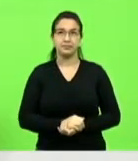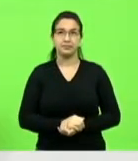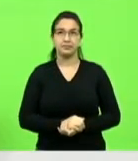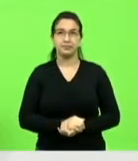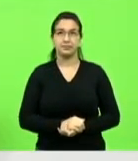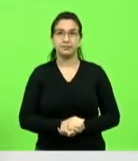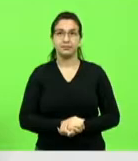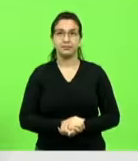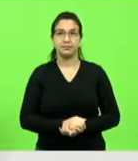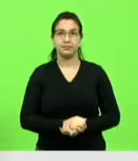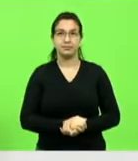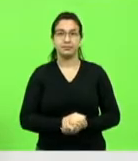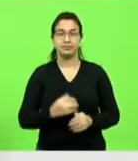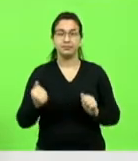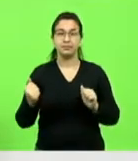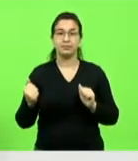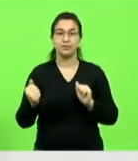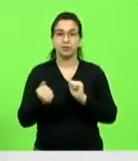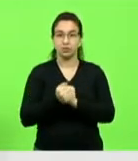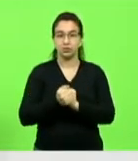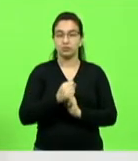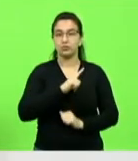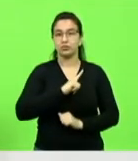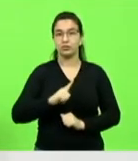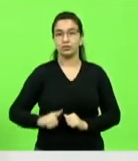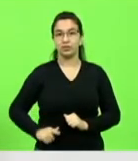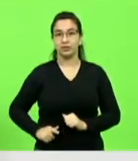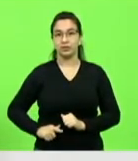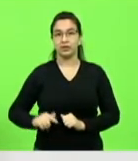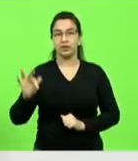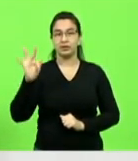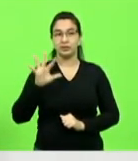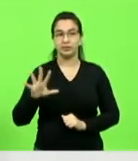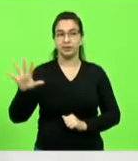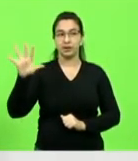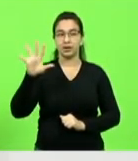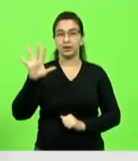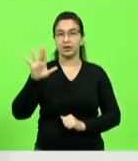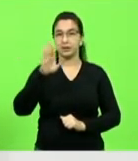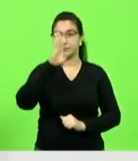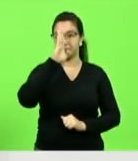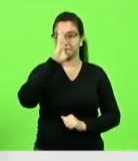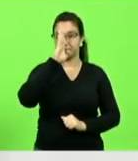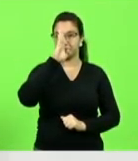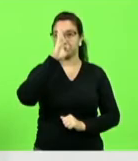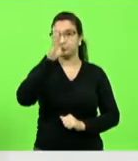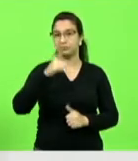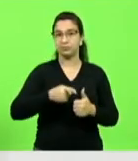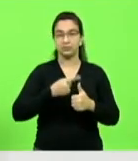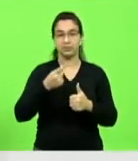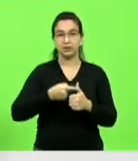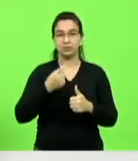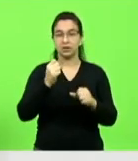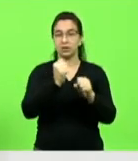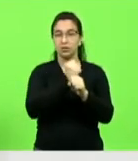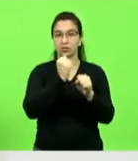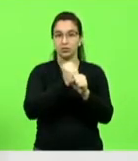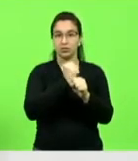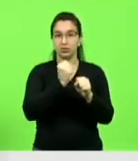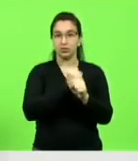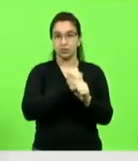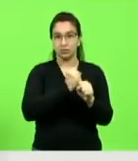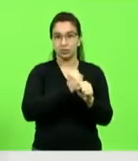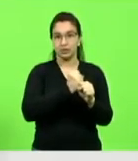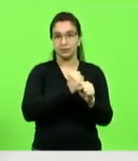junto ao governo federal prioridade na construção da ferrovia do centro-oeste